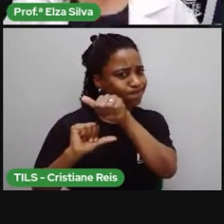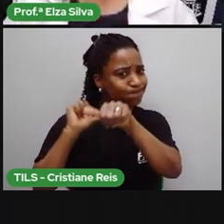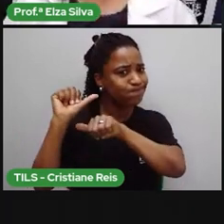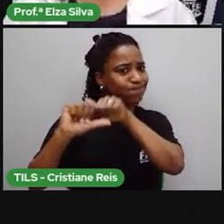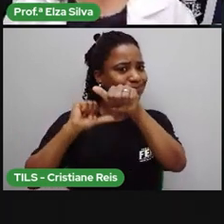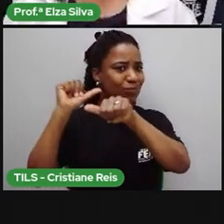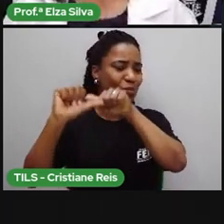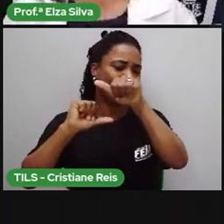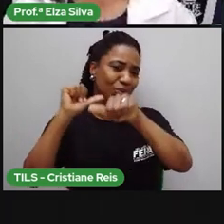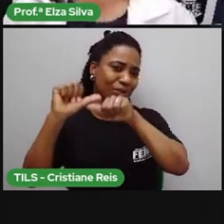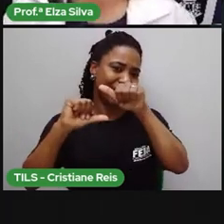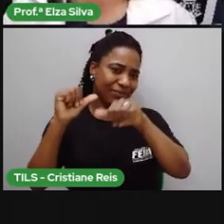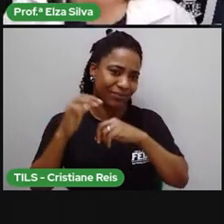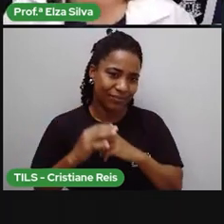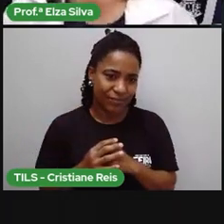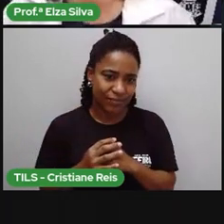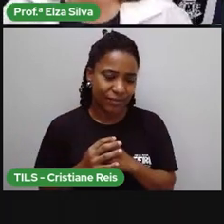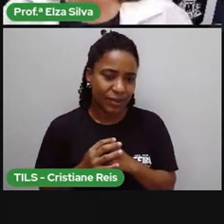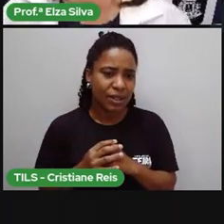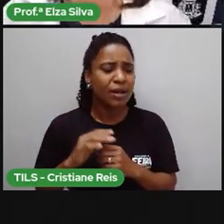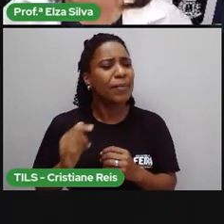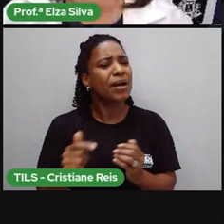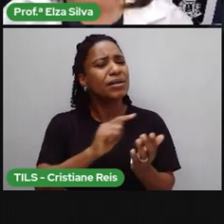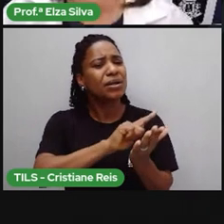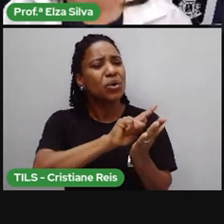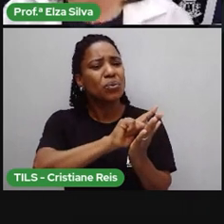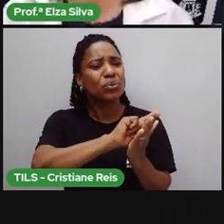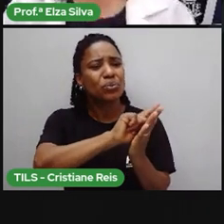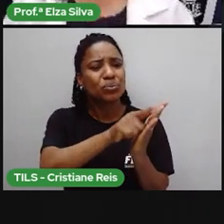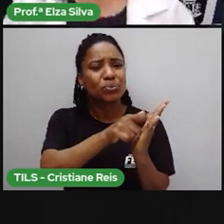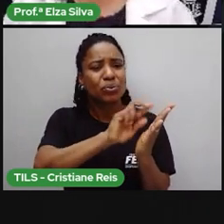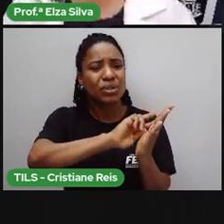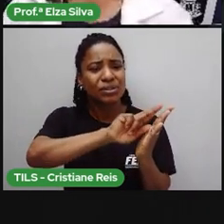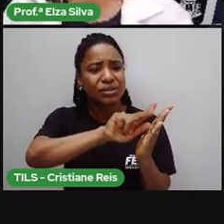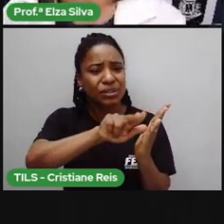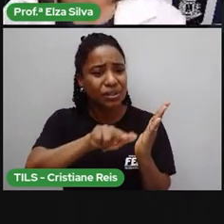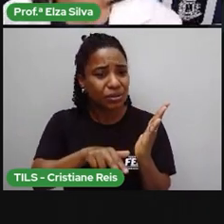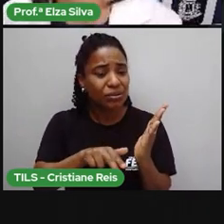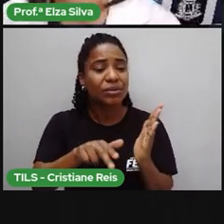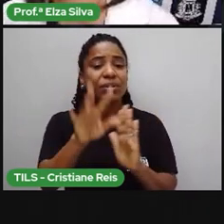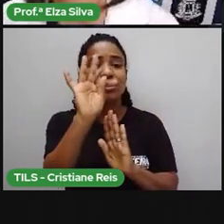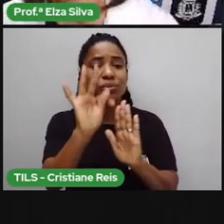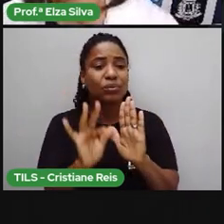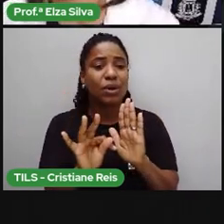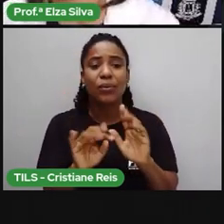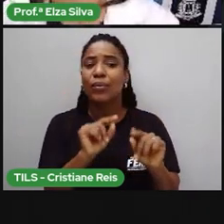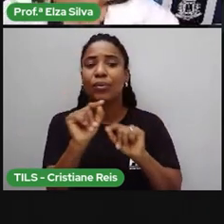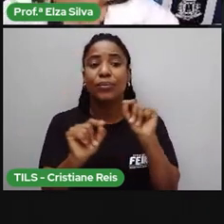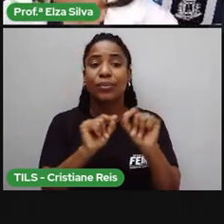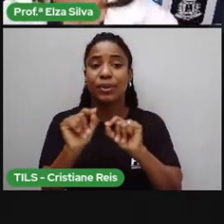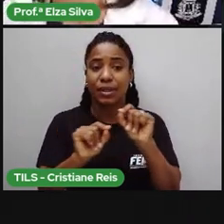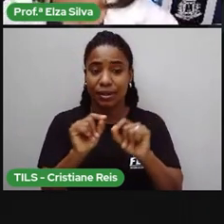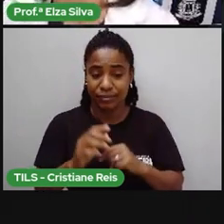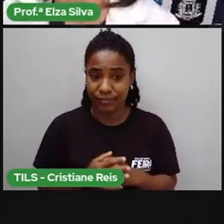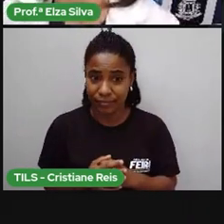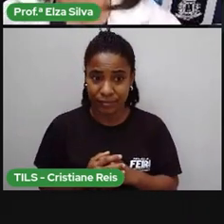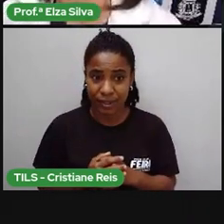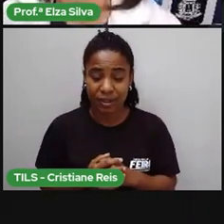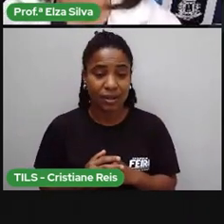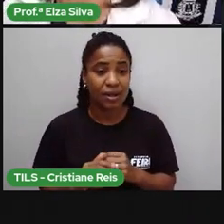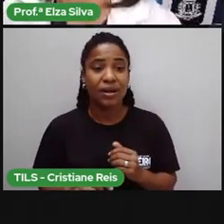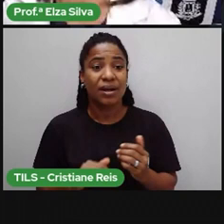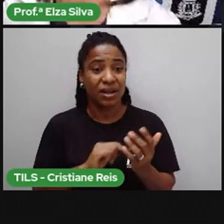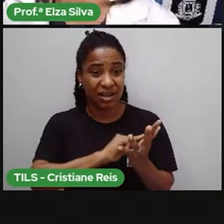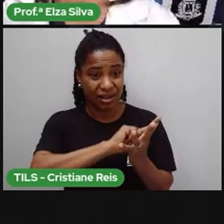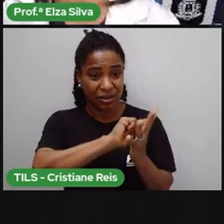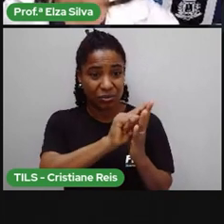Vejamos, então, o que é este gênero textual. Acompanhe comigo pelo slide. O é um gênero textual